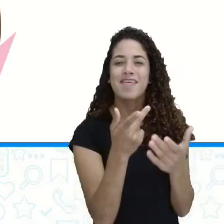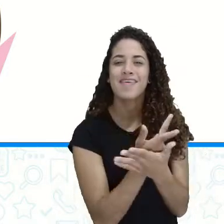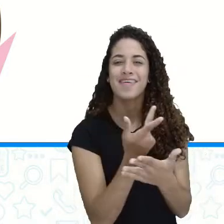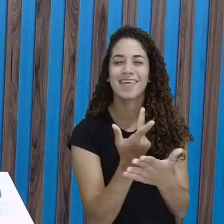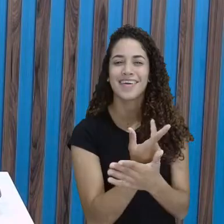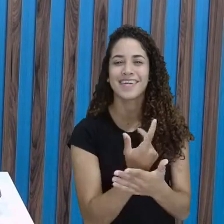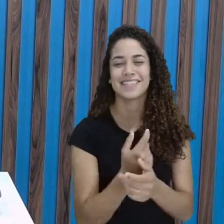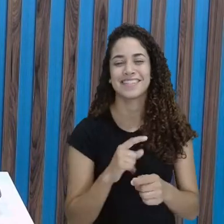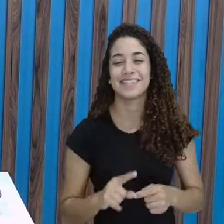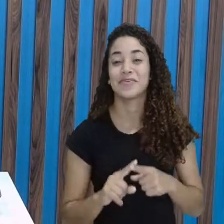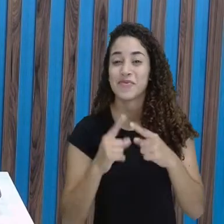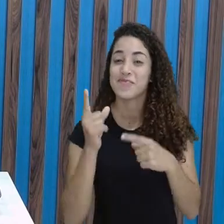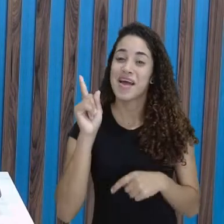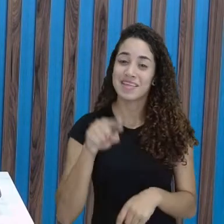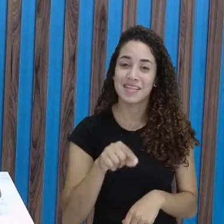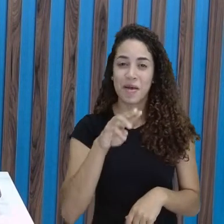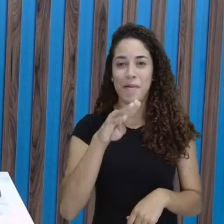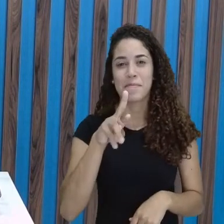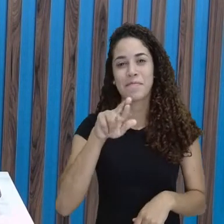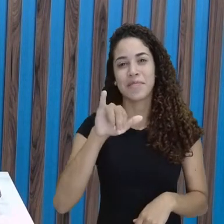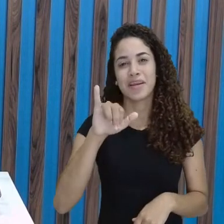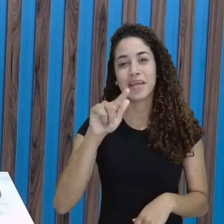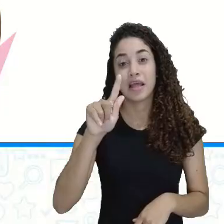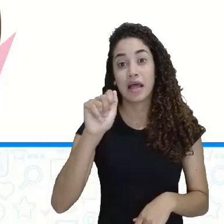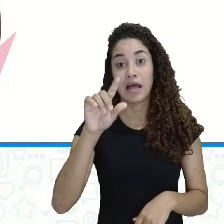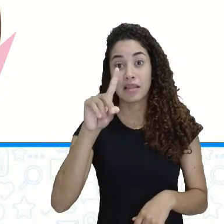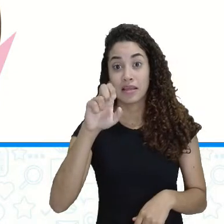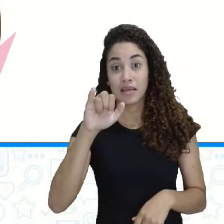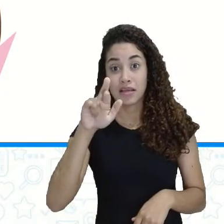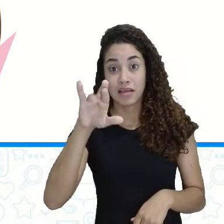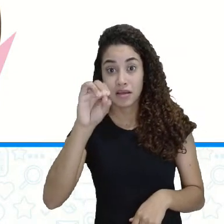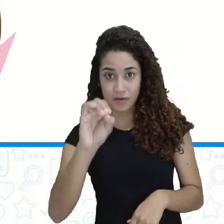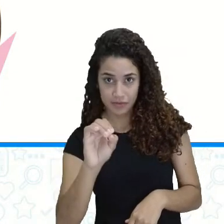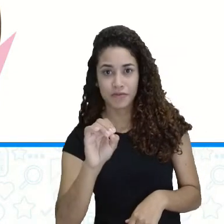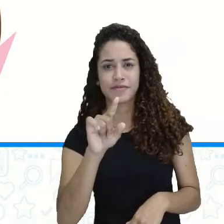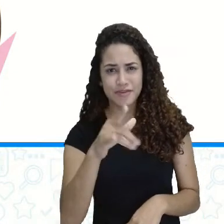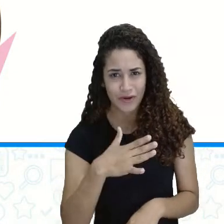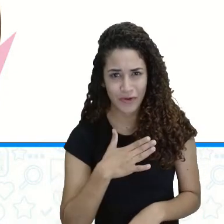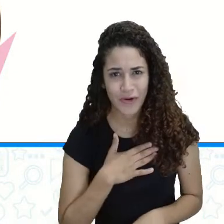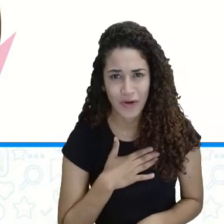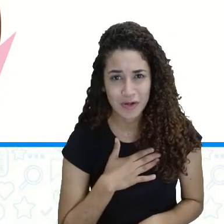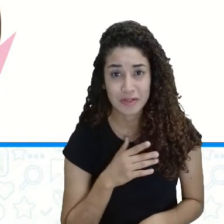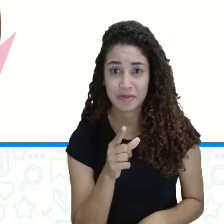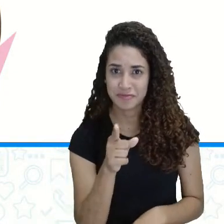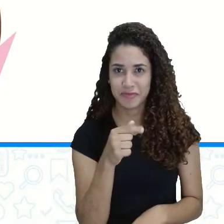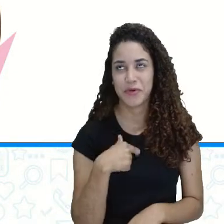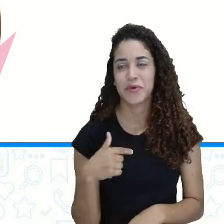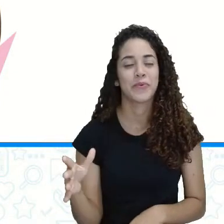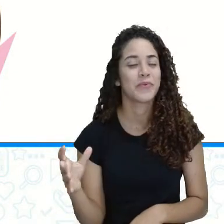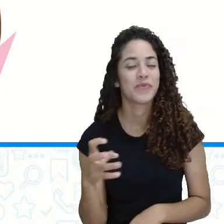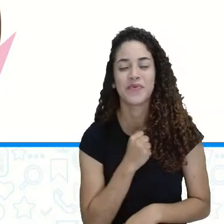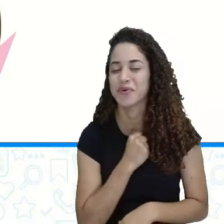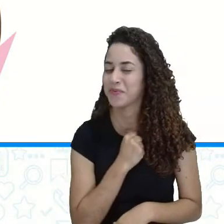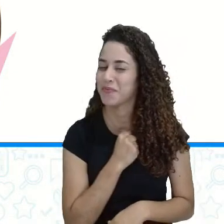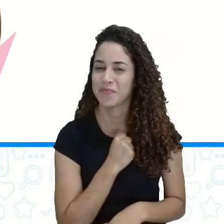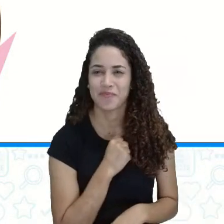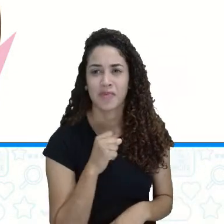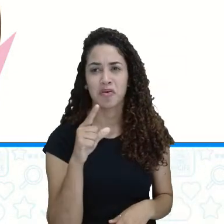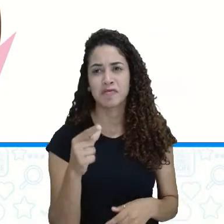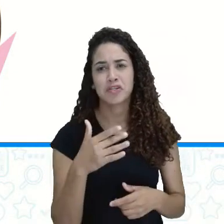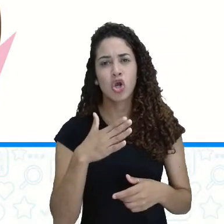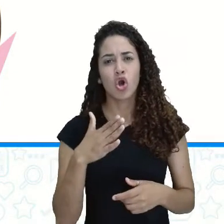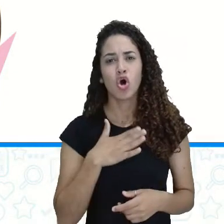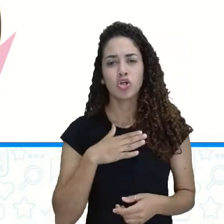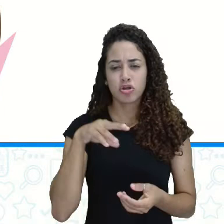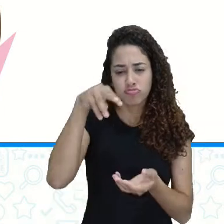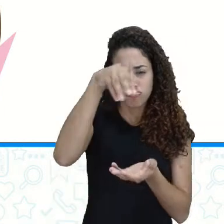Mas aí é o brigadeiro. Você gosta de brigadeiro também? Eu amo brigadeiro. E você prefere com essas bolinhas